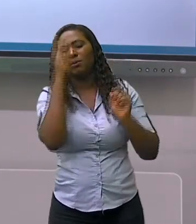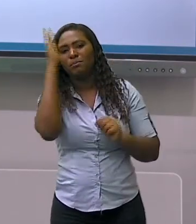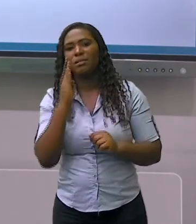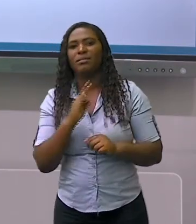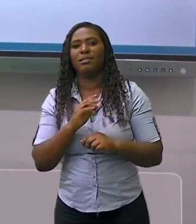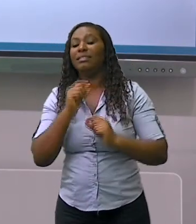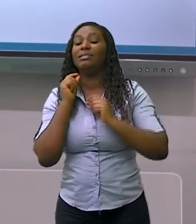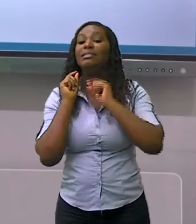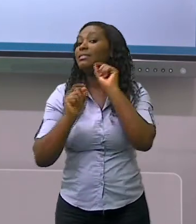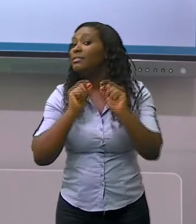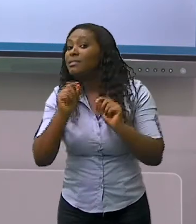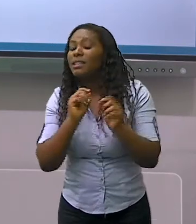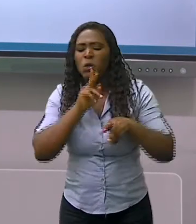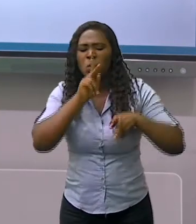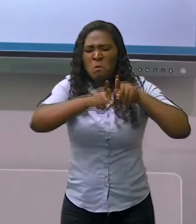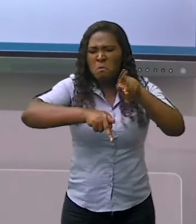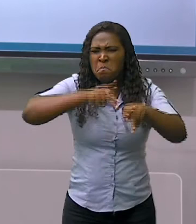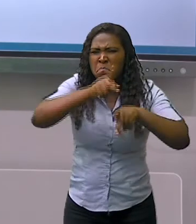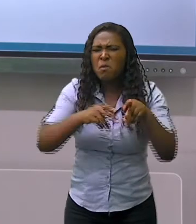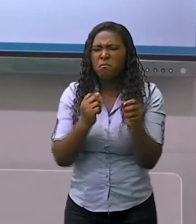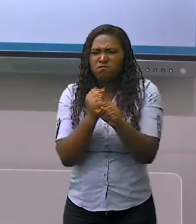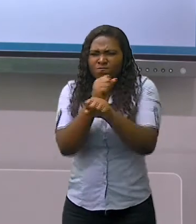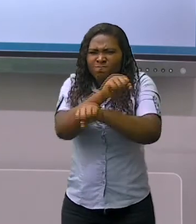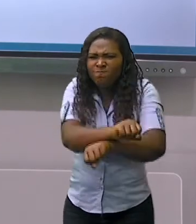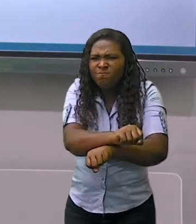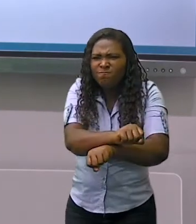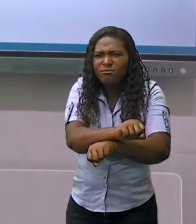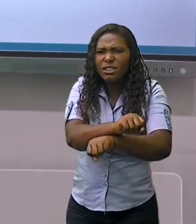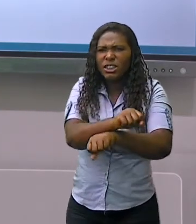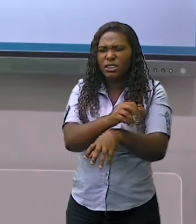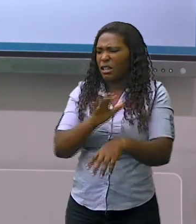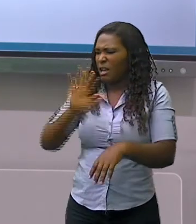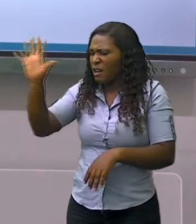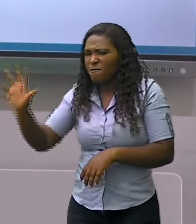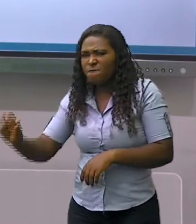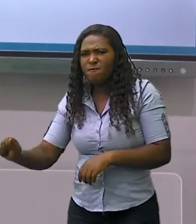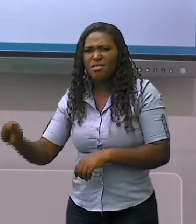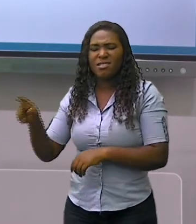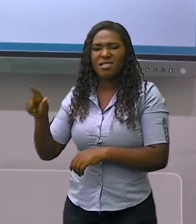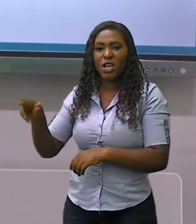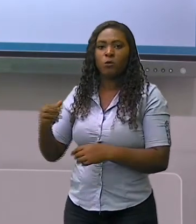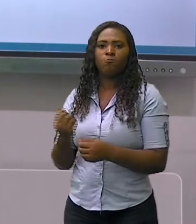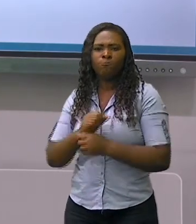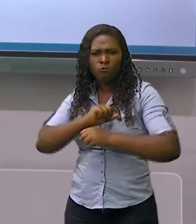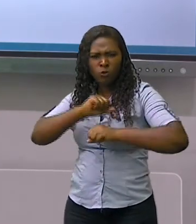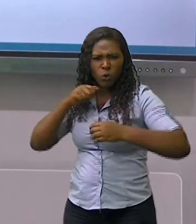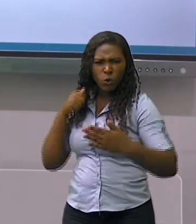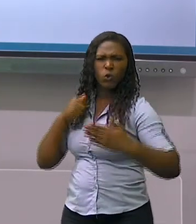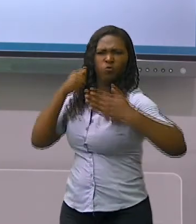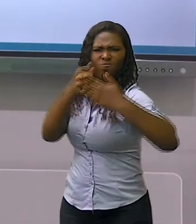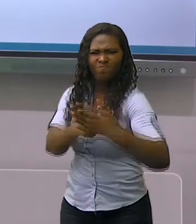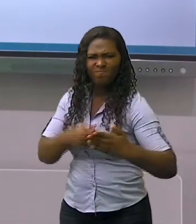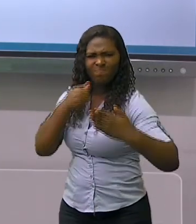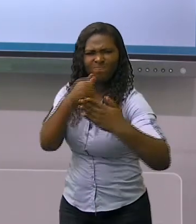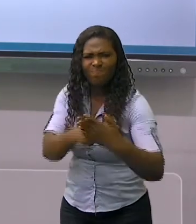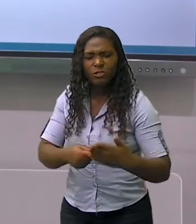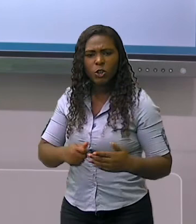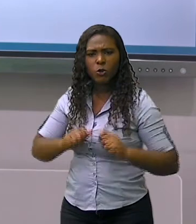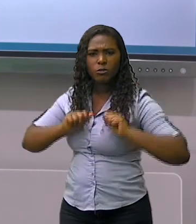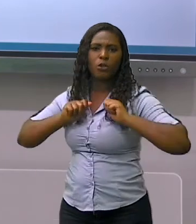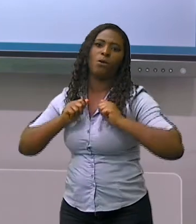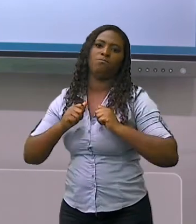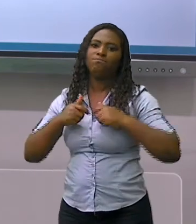resistência do povo africano contra a escravidão. Você já ouviu falar